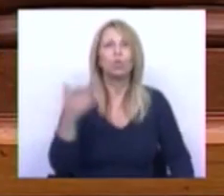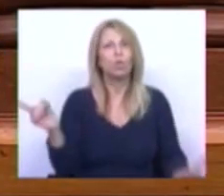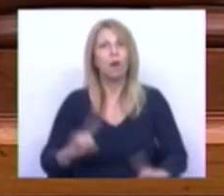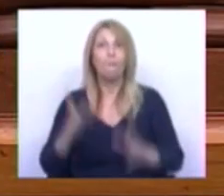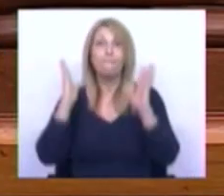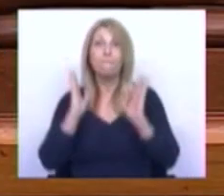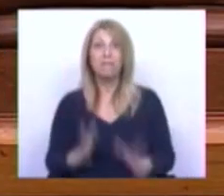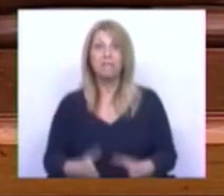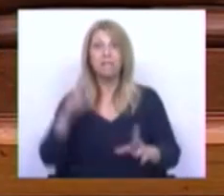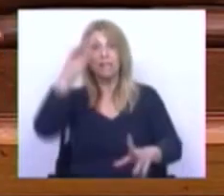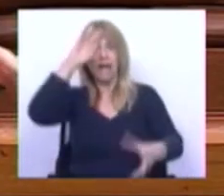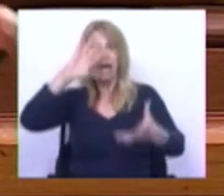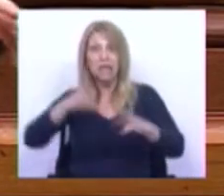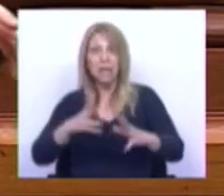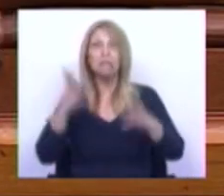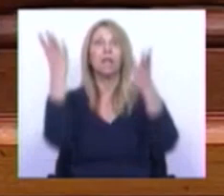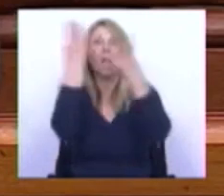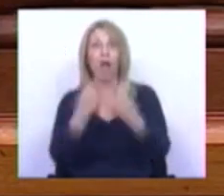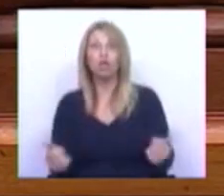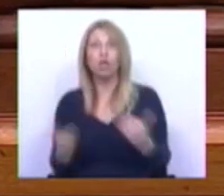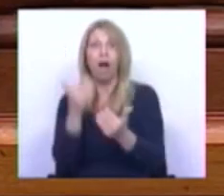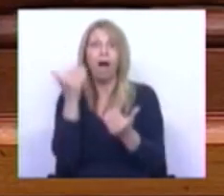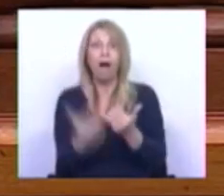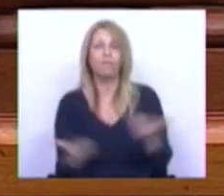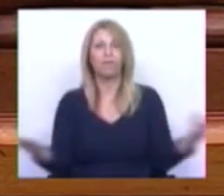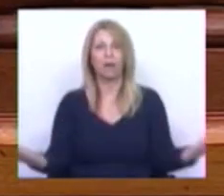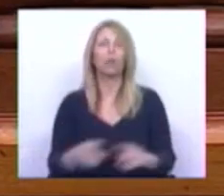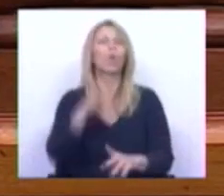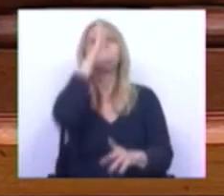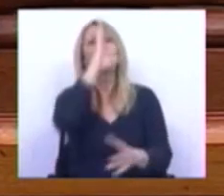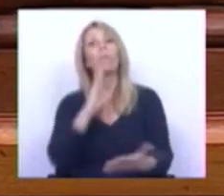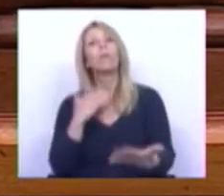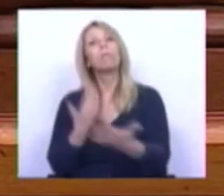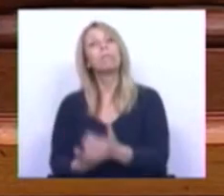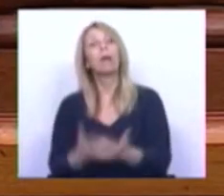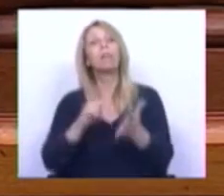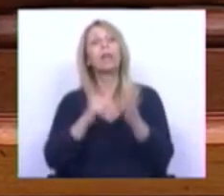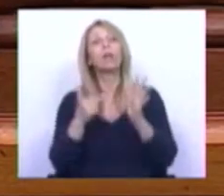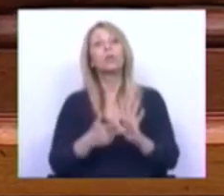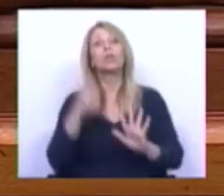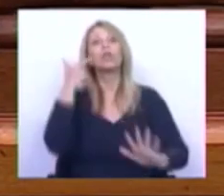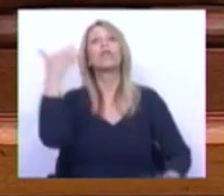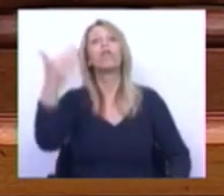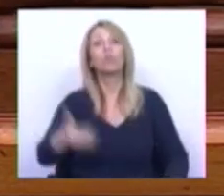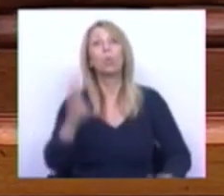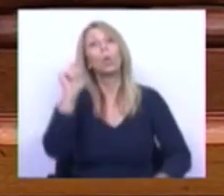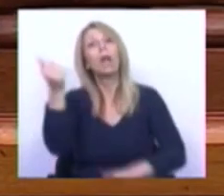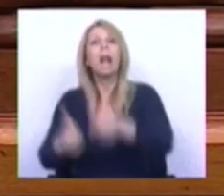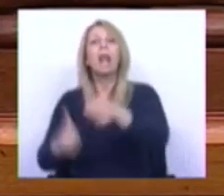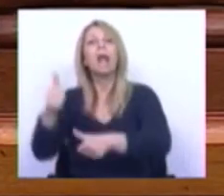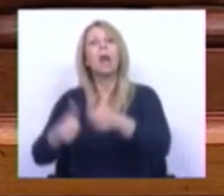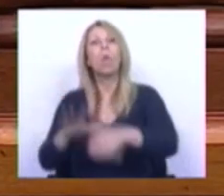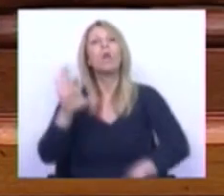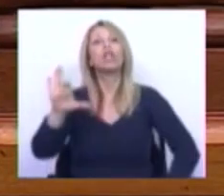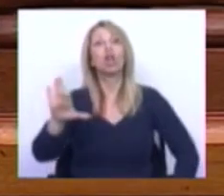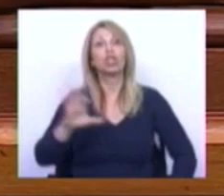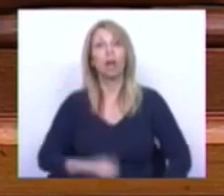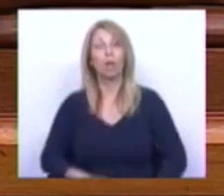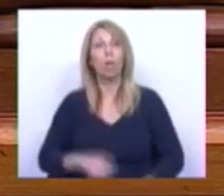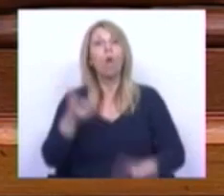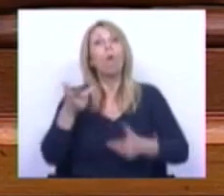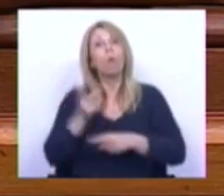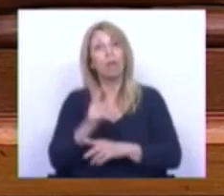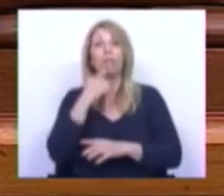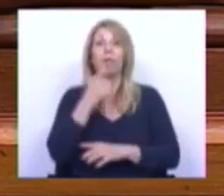crise de frente. O que o Governo nos oferece nas tecnologias de futuro são os leilões de hidrogênio. O que o livro propõe é a construção de uma